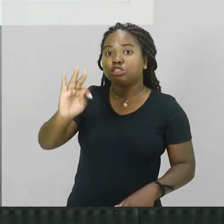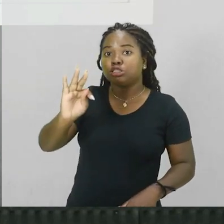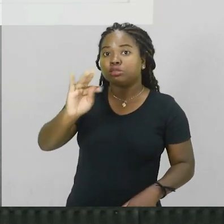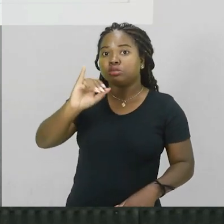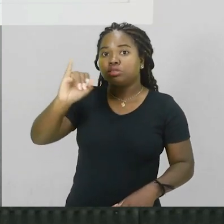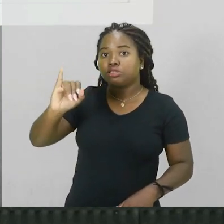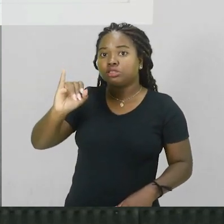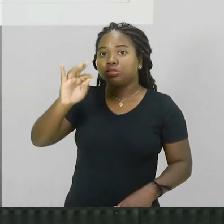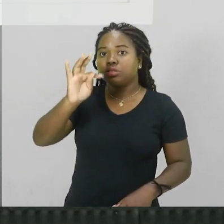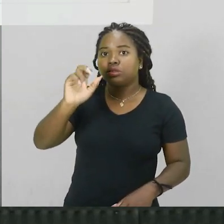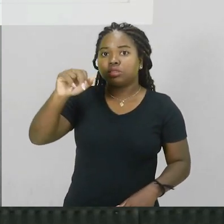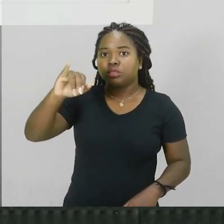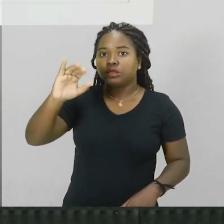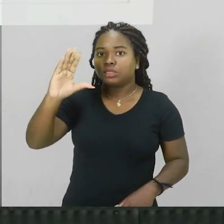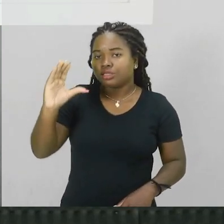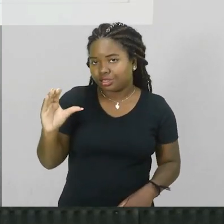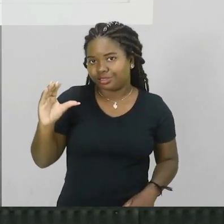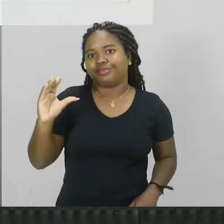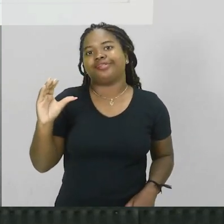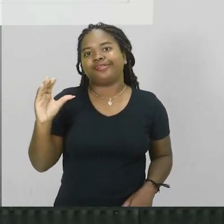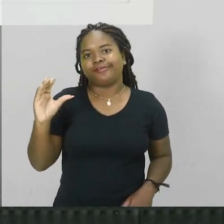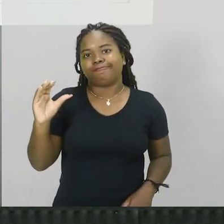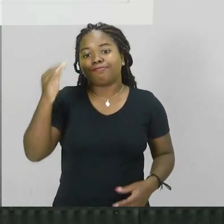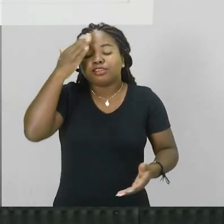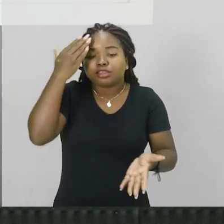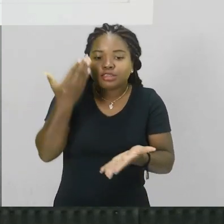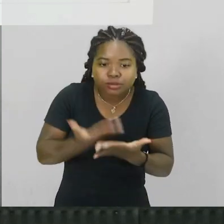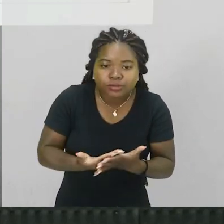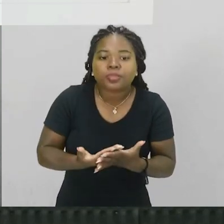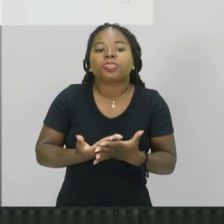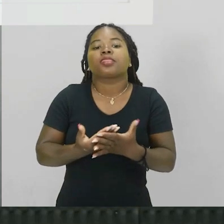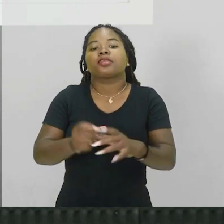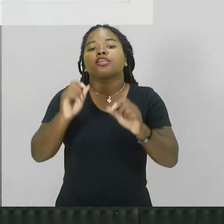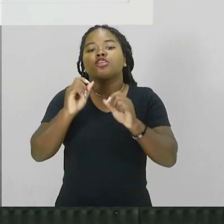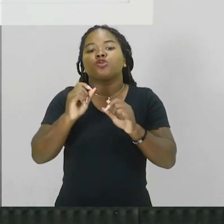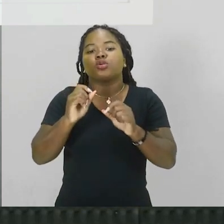né, acredita-se que tenha sido isso que, é,